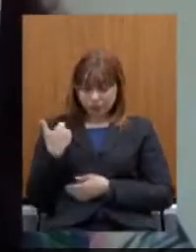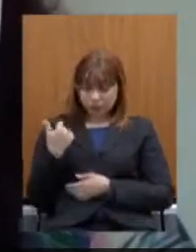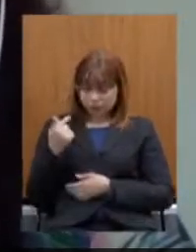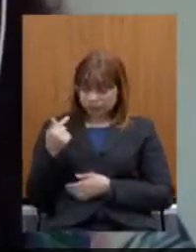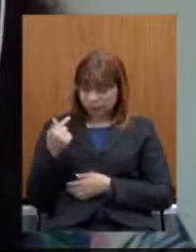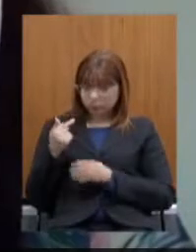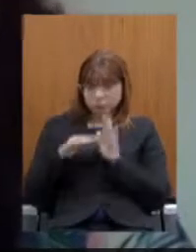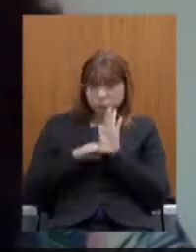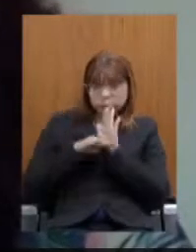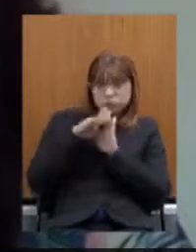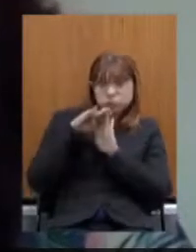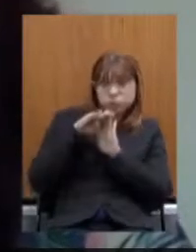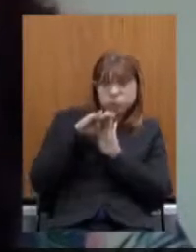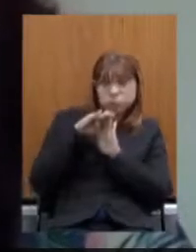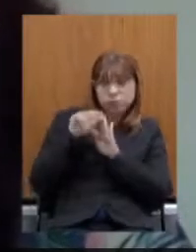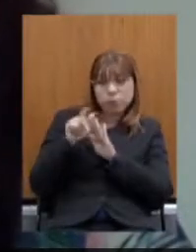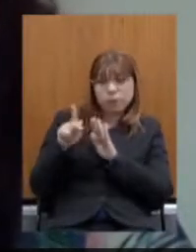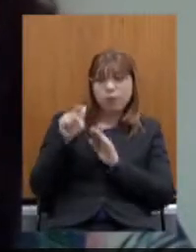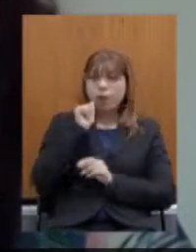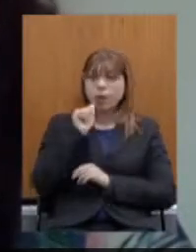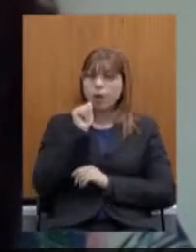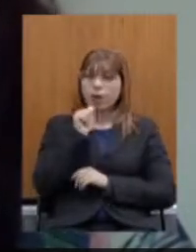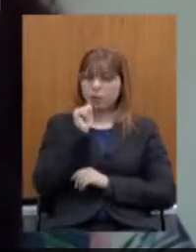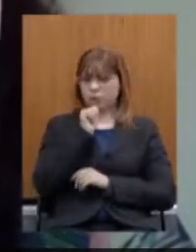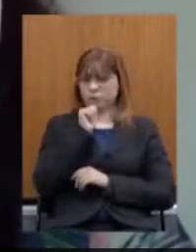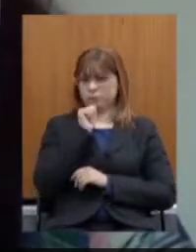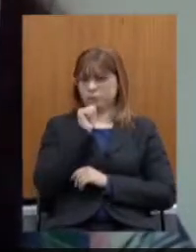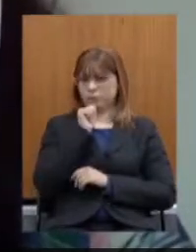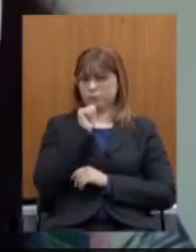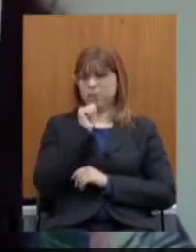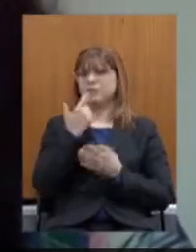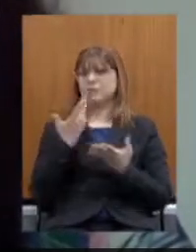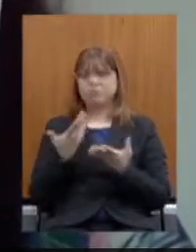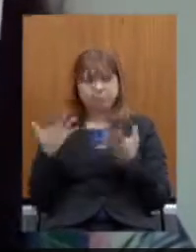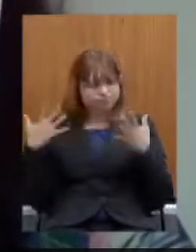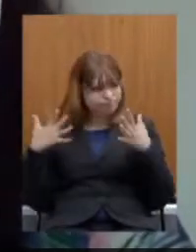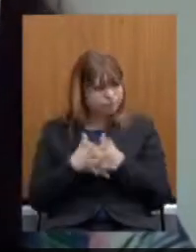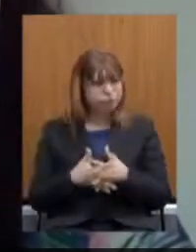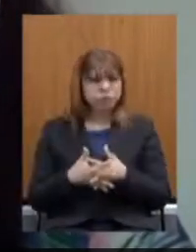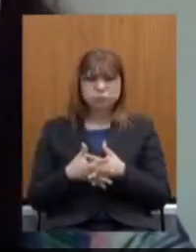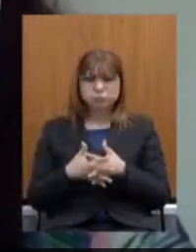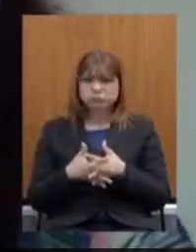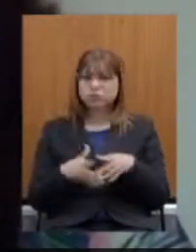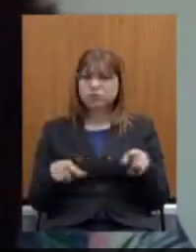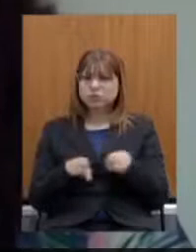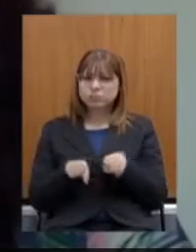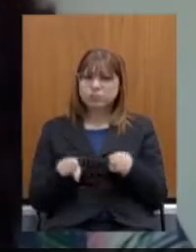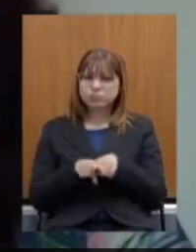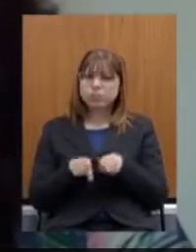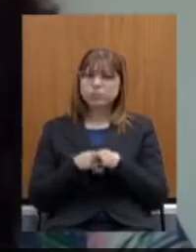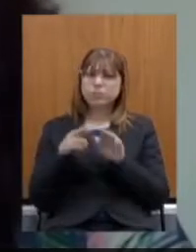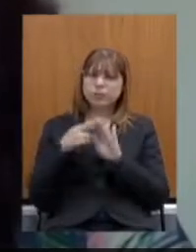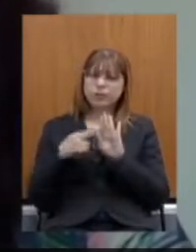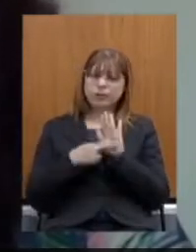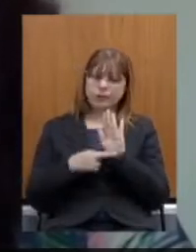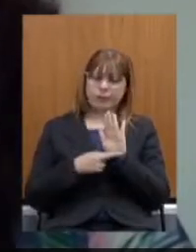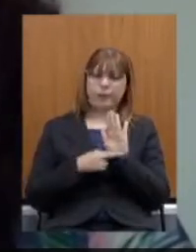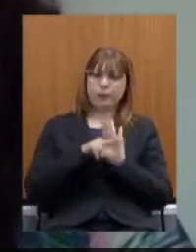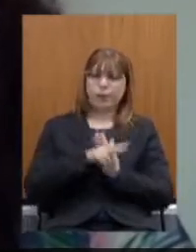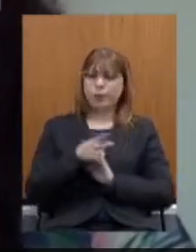para a aposentadoria das mulheres com impacto inclusive nas regras de transição.